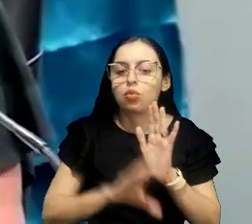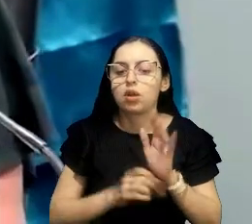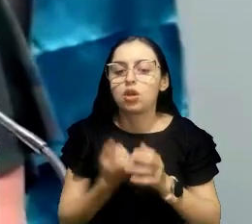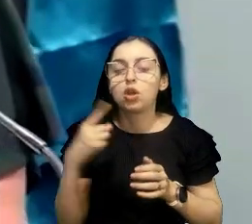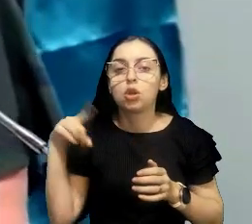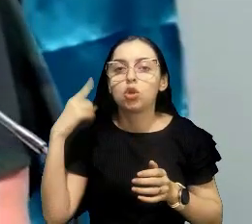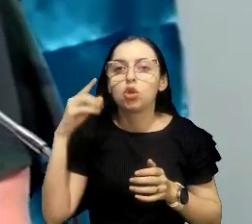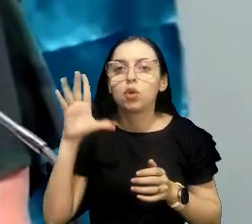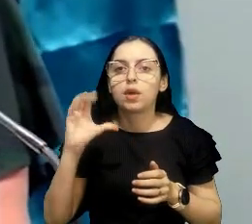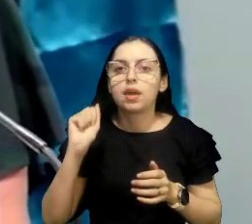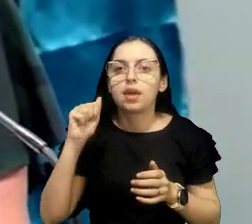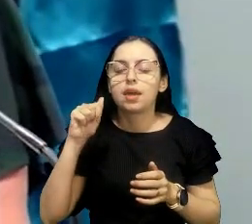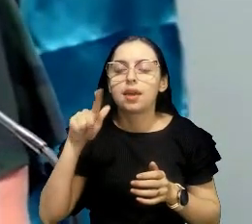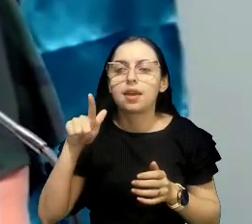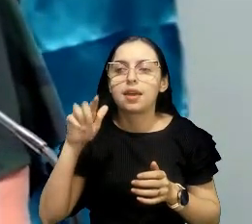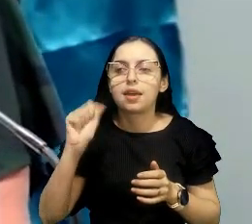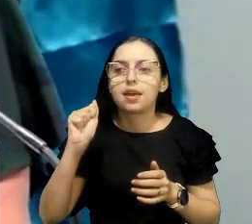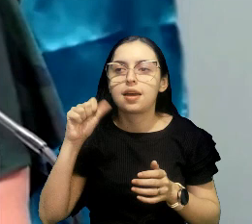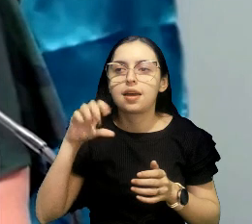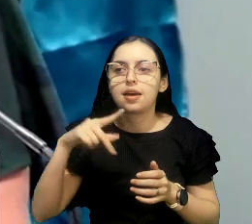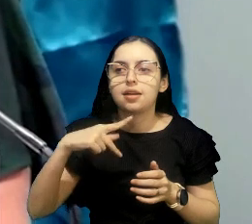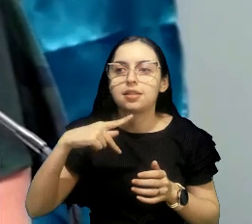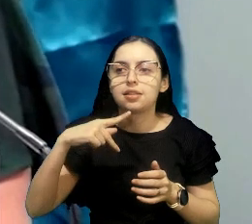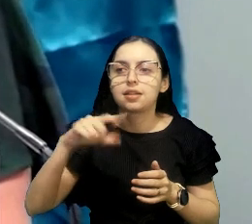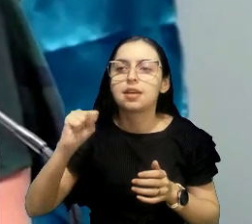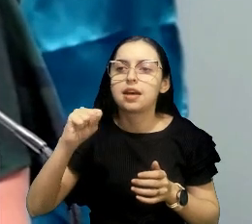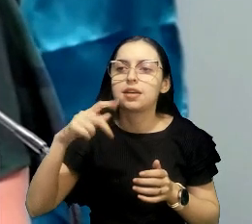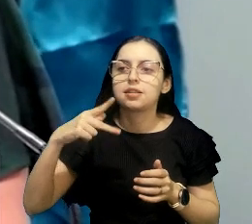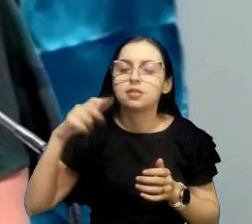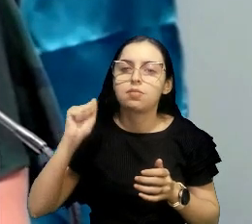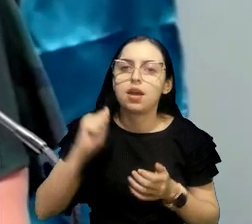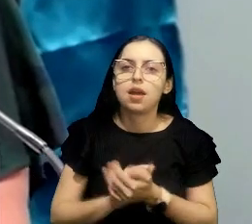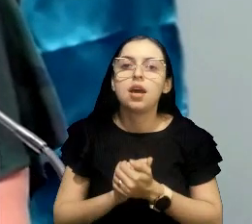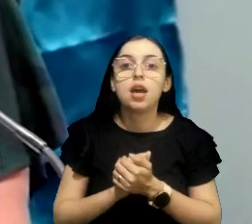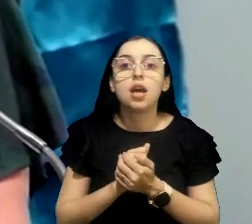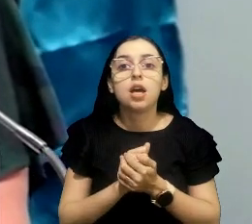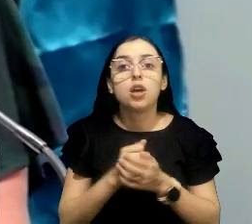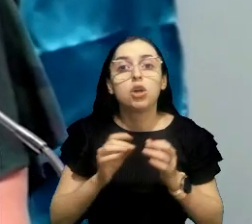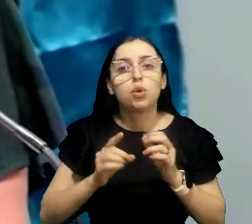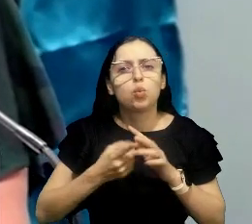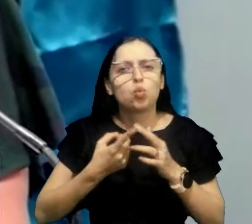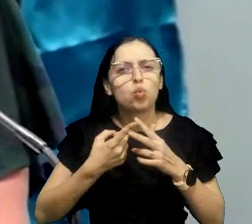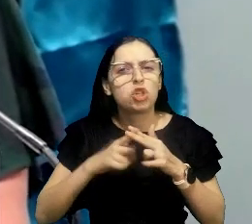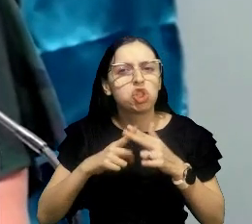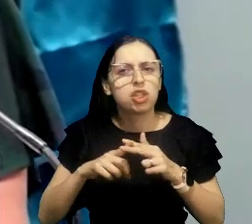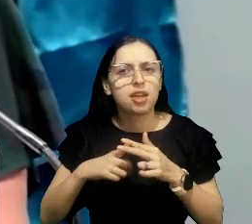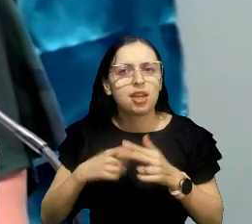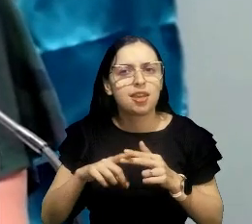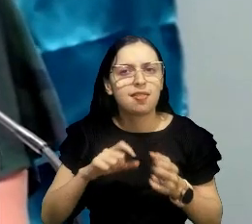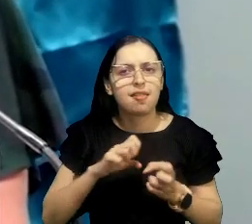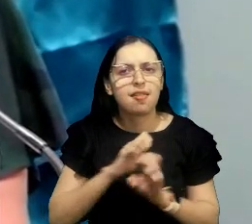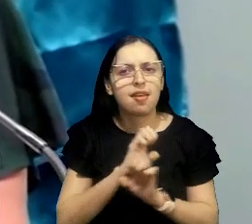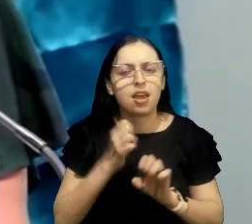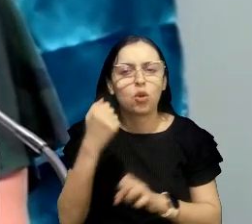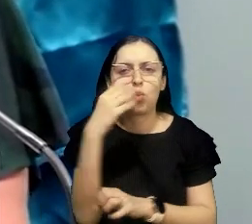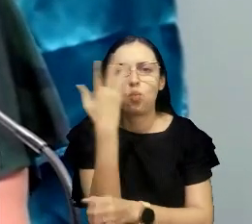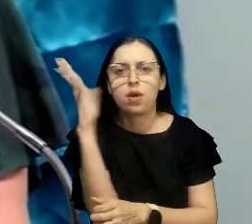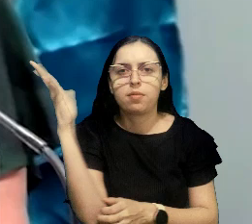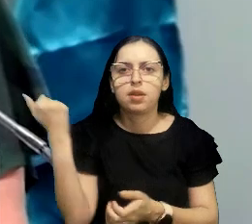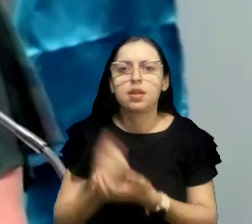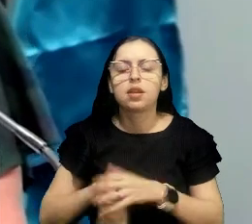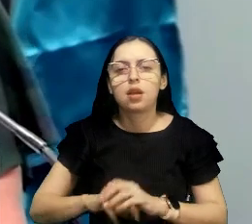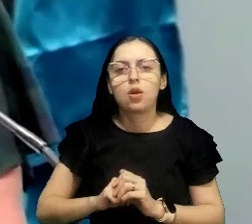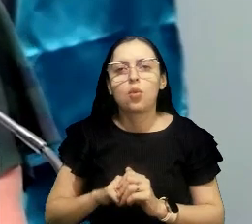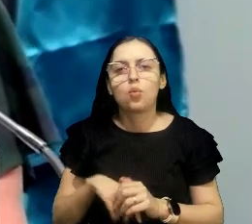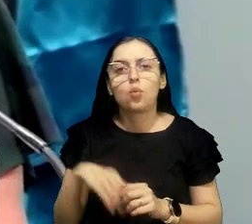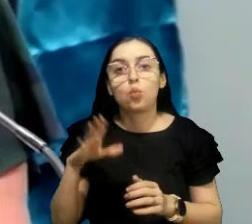Davi Gasparini Cunha, ele é engenheiro ambiental, professor associado do Departamento de Hidráulica e Saneamento da